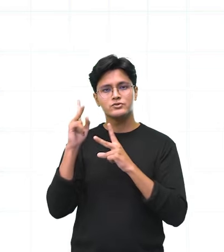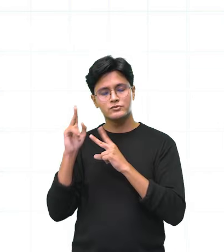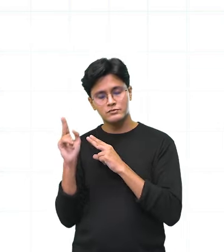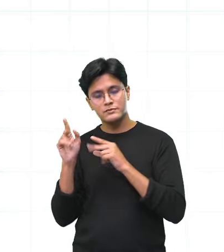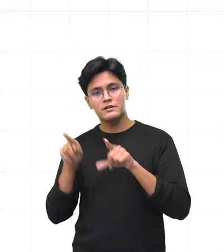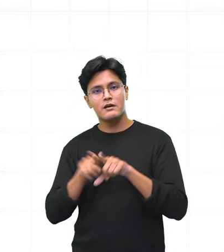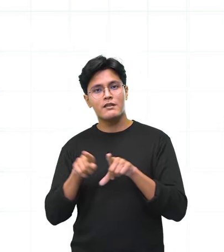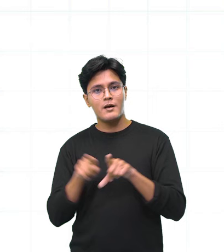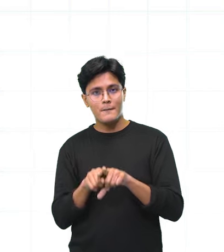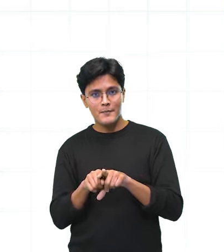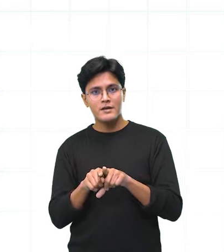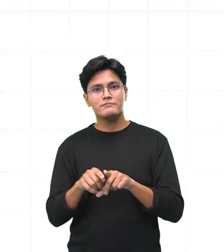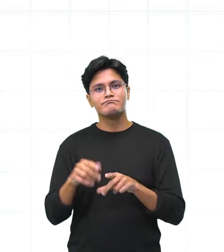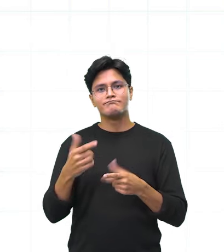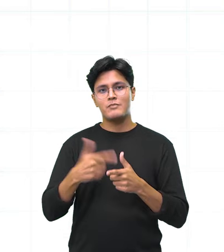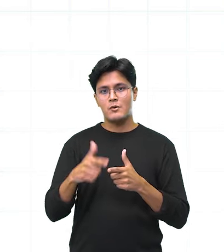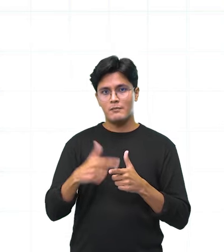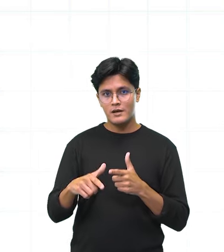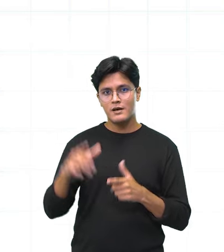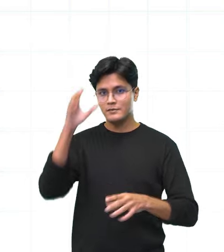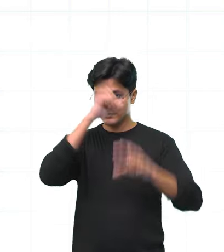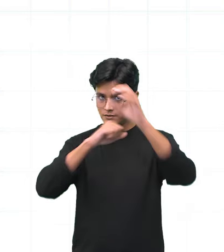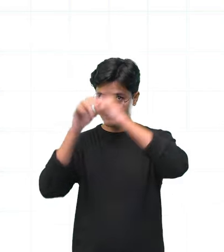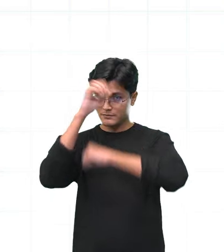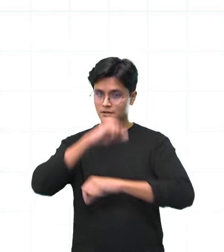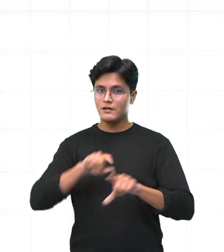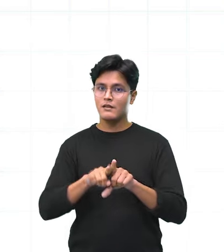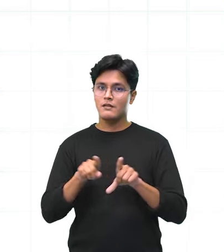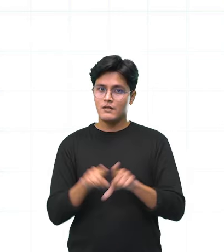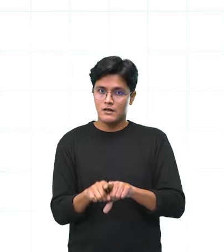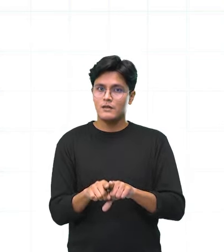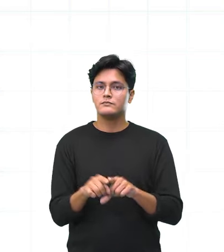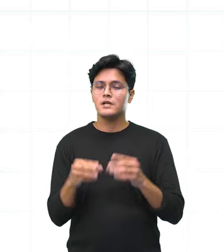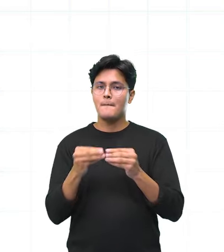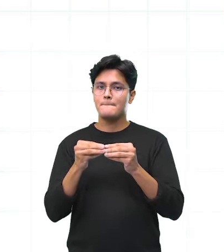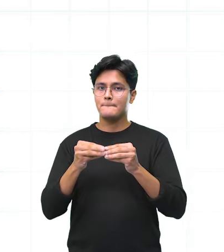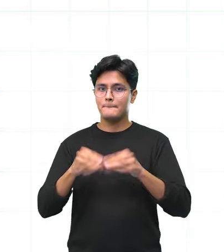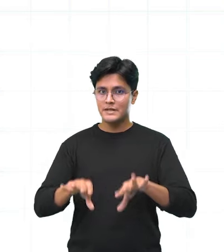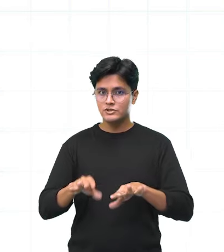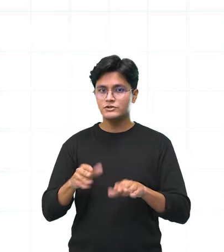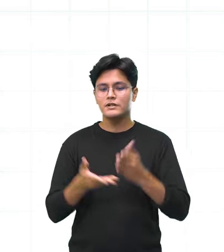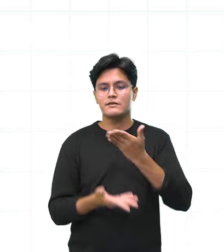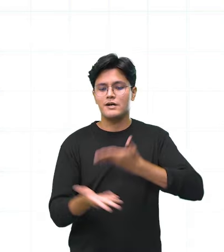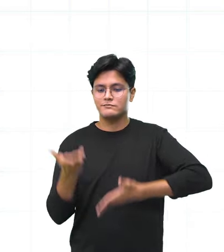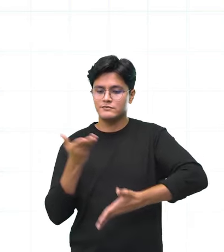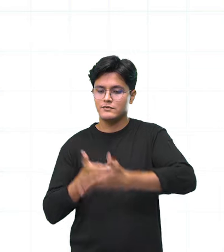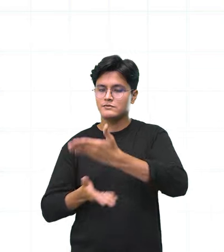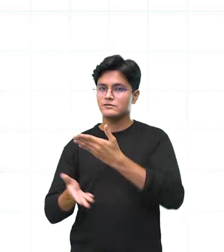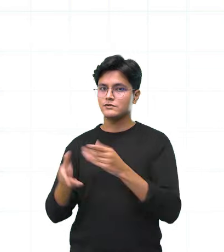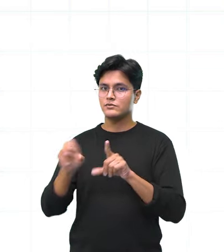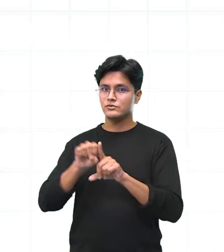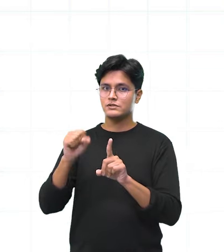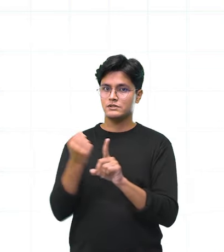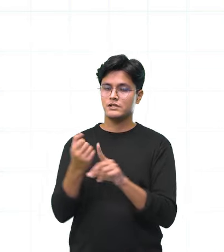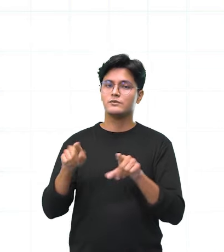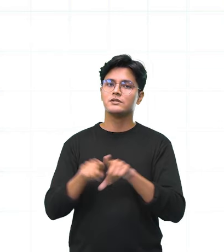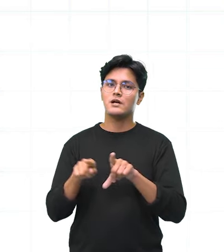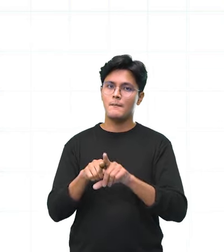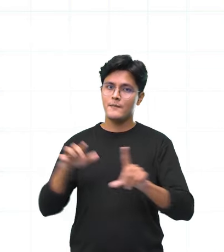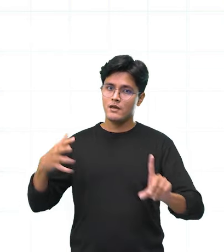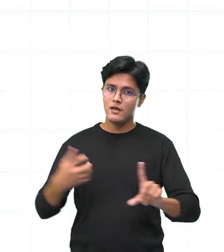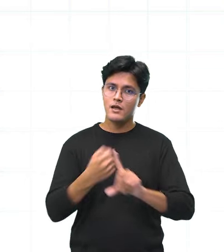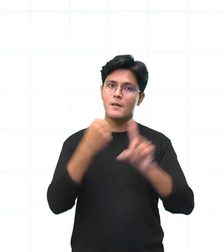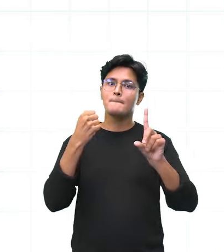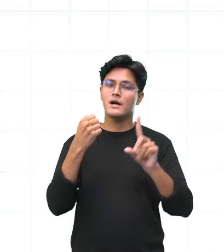problemas de aprendizagem, além de afetar a interação social e ter impactos